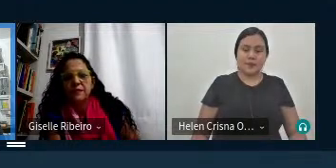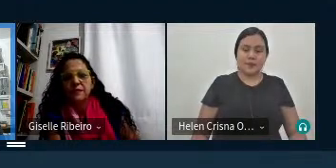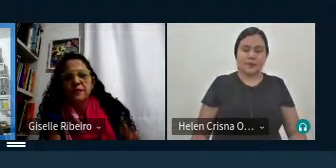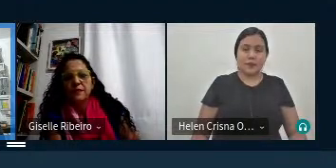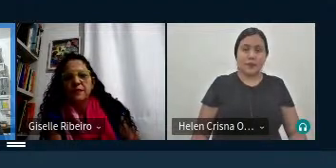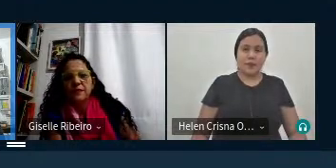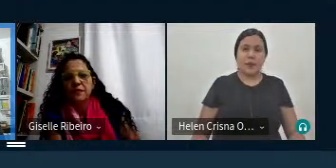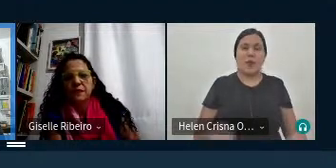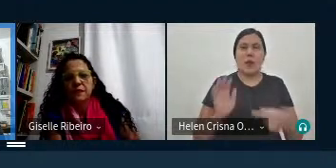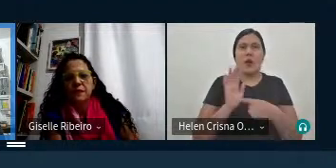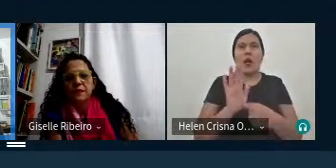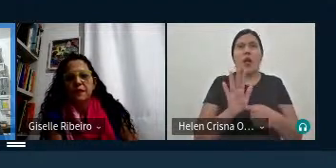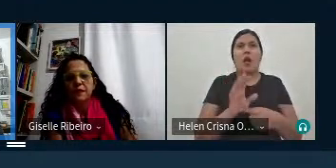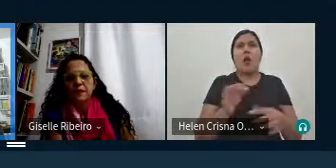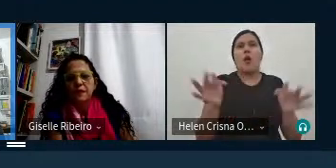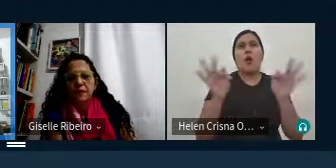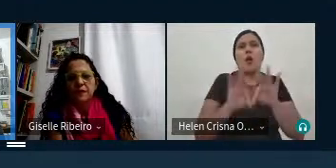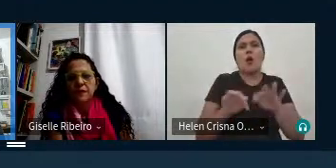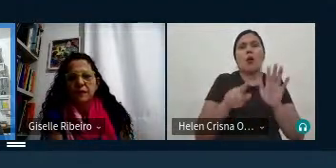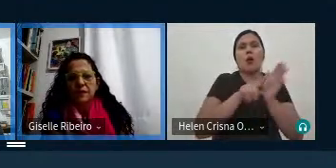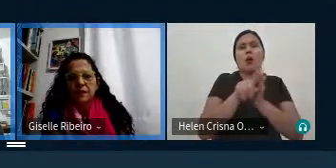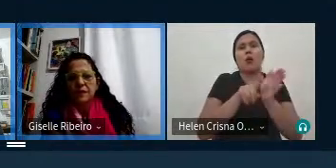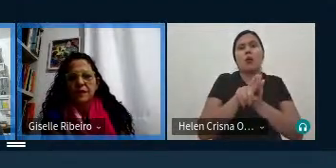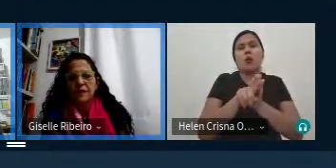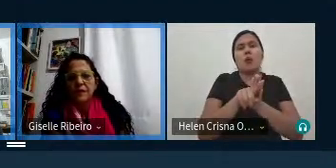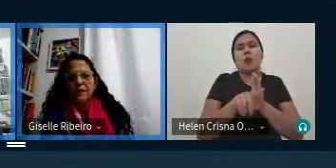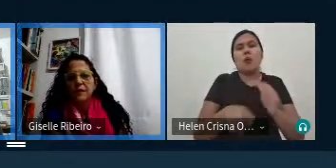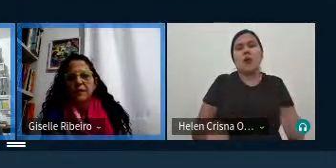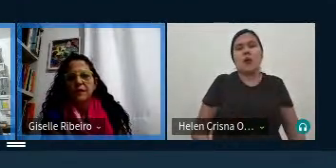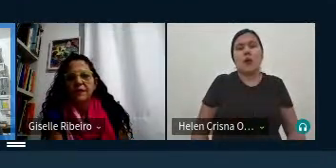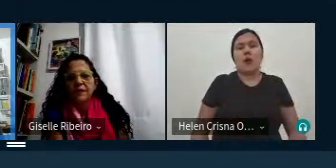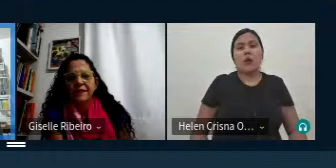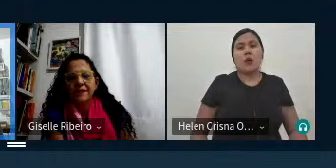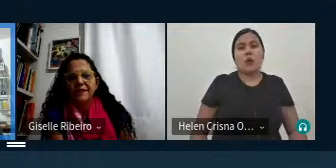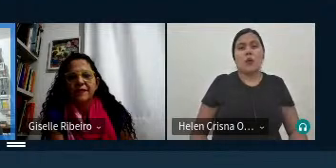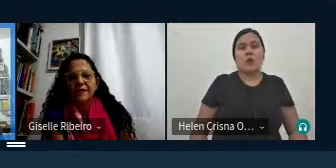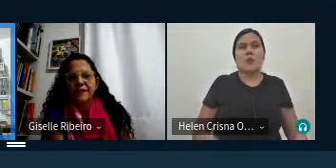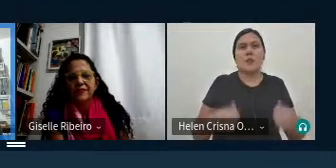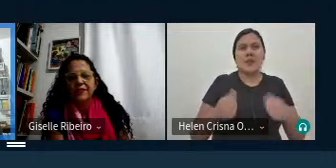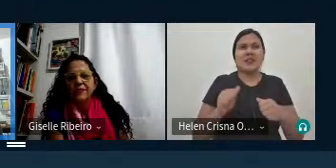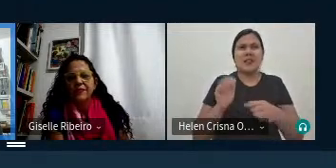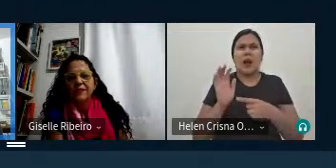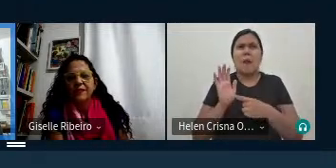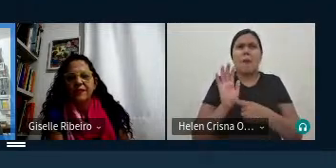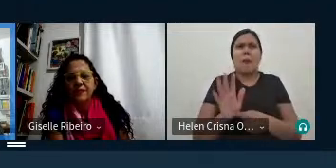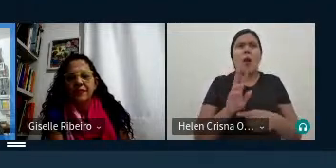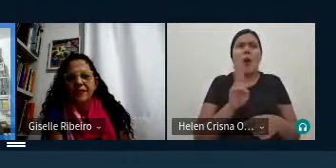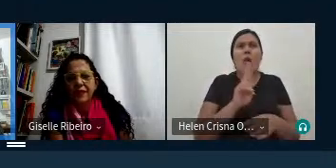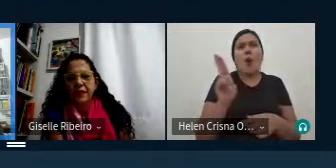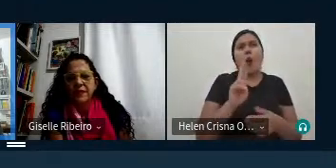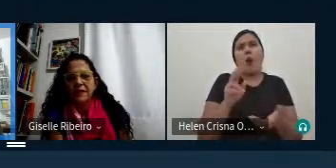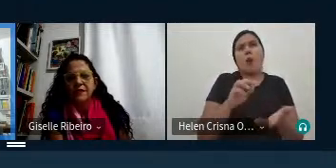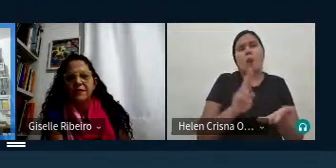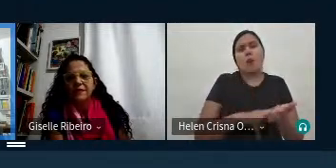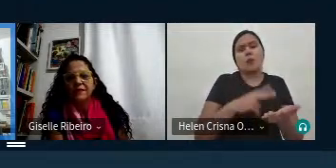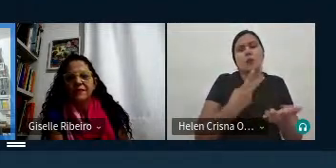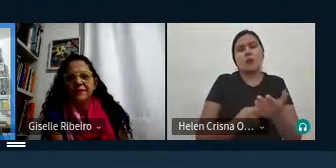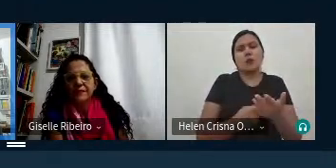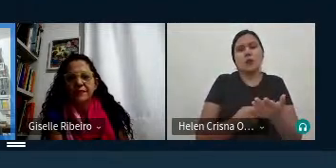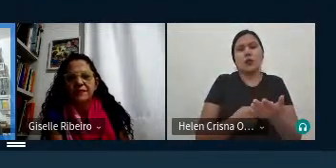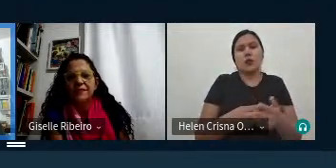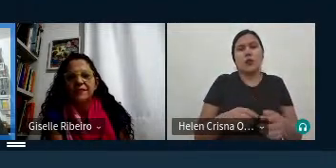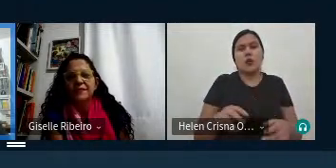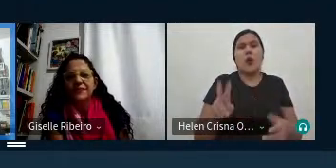apresentou bem no finalzinho dessa questão da discussão se deve aparecer o nome do tradutor na obra o tradutor tem todo esse